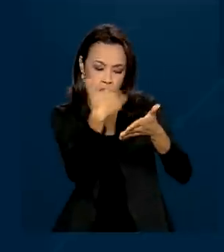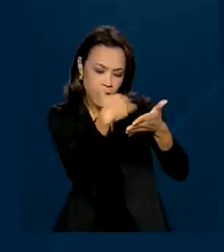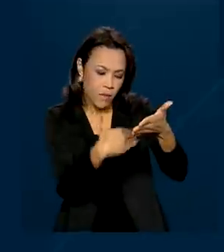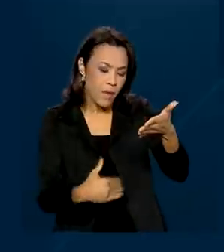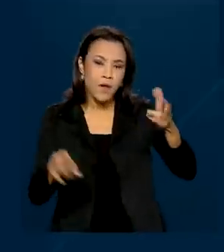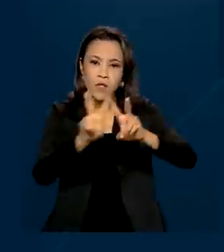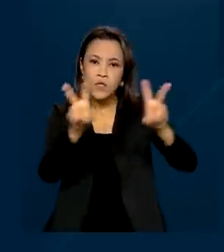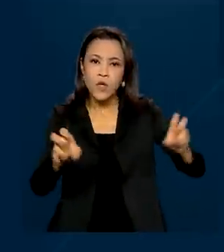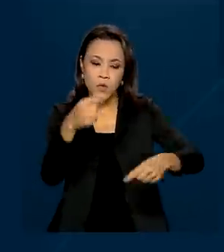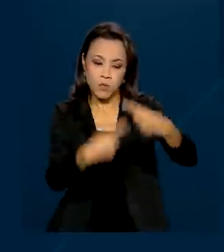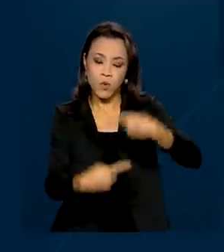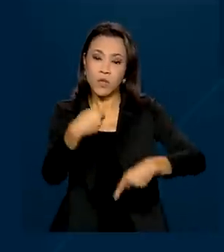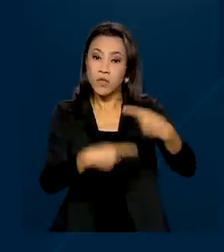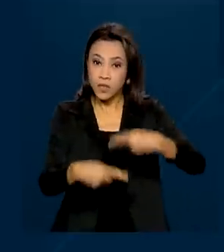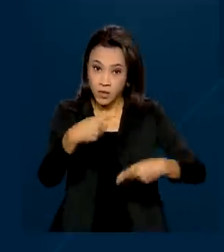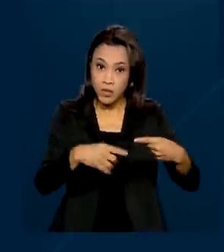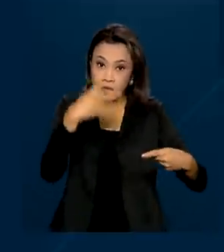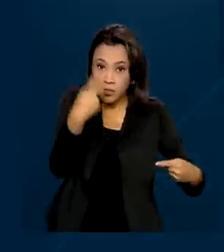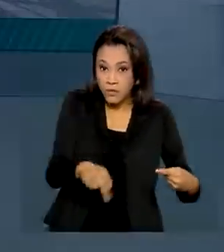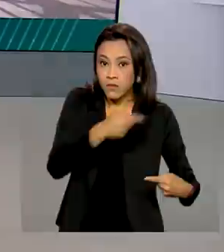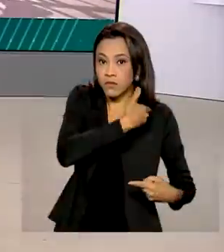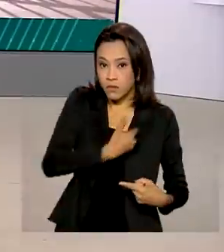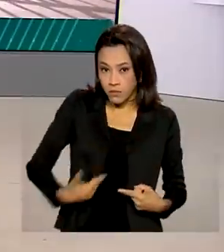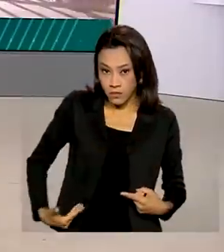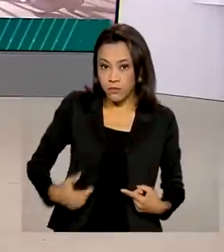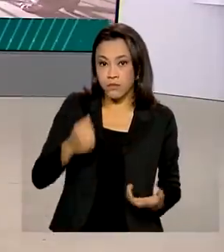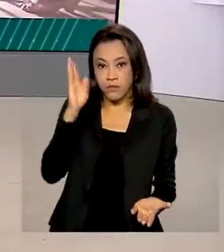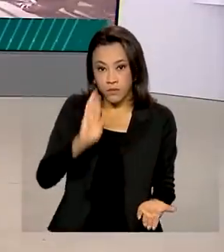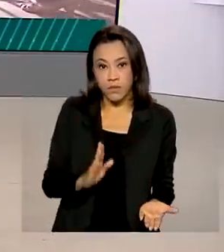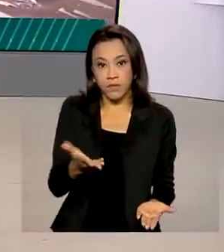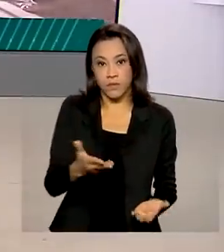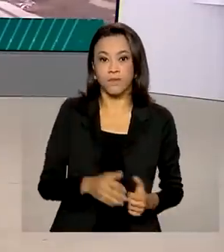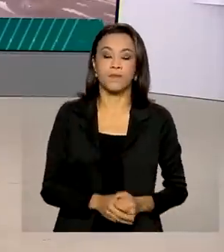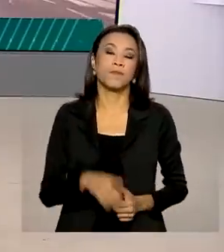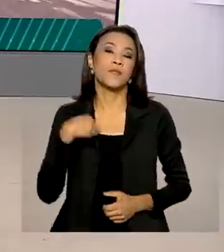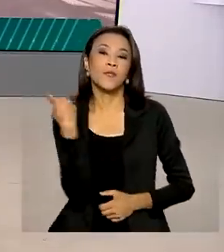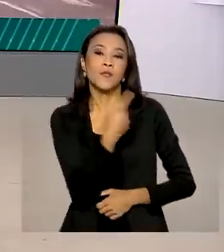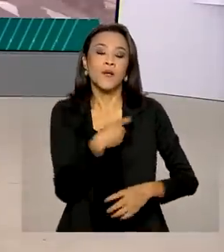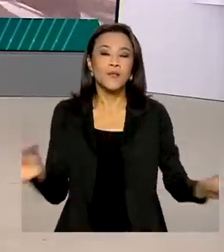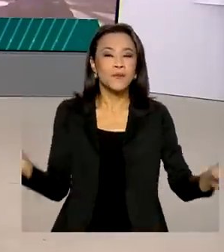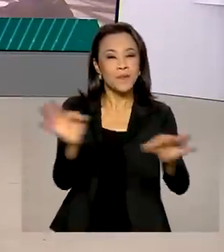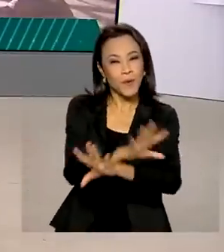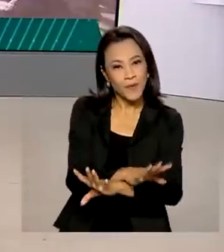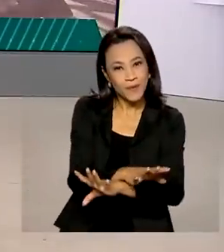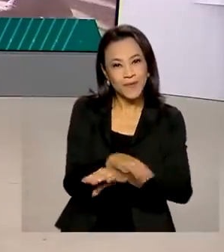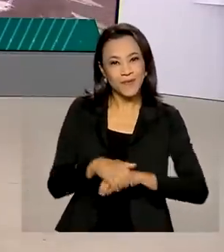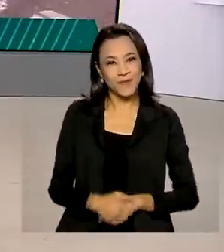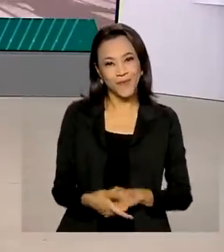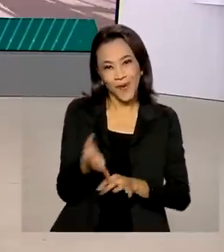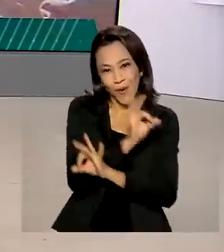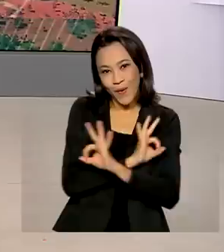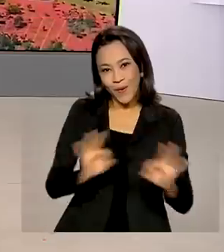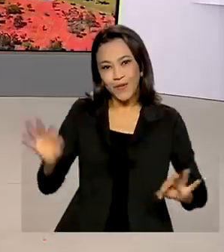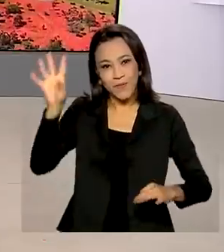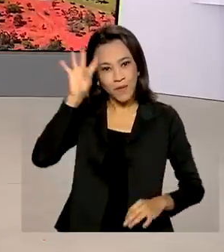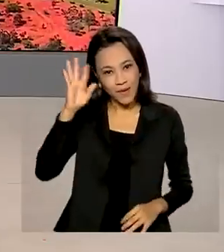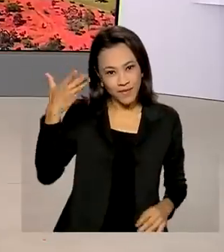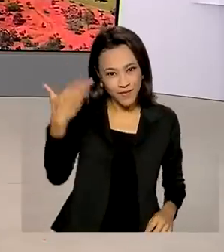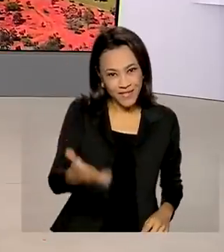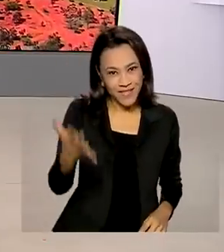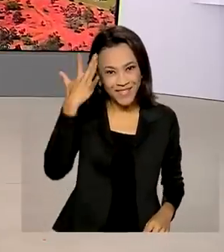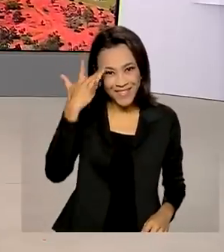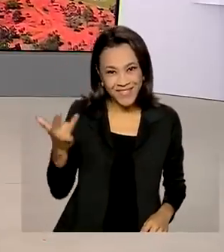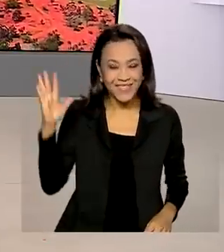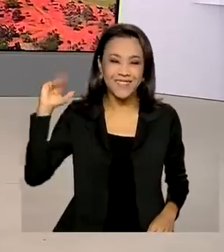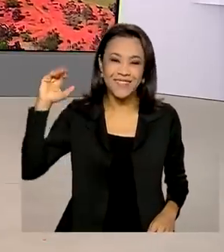políticas públicas desenvolvidas no país. E a gente fica por aqui. Uma ótima quarta-feira para você. Até